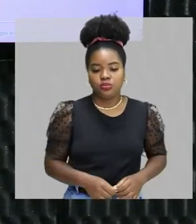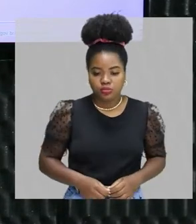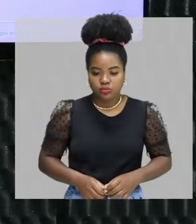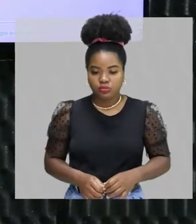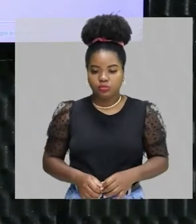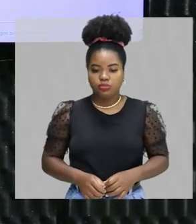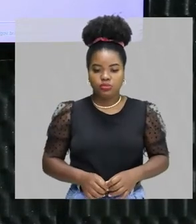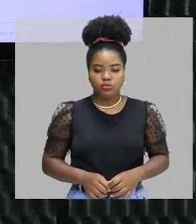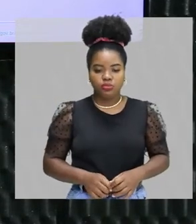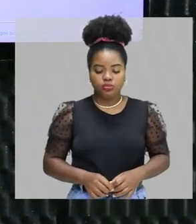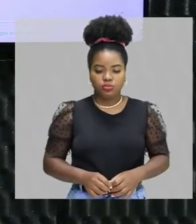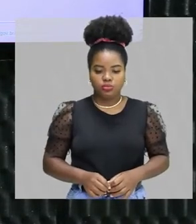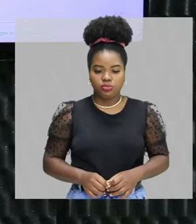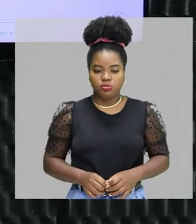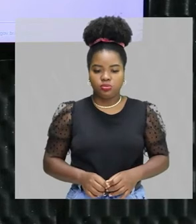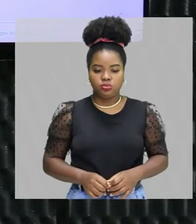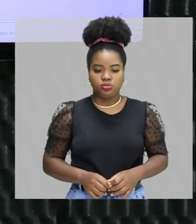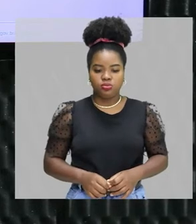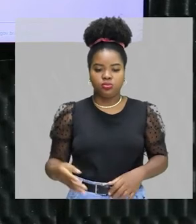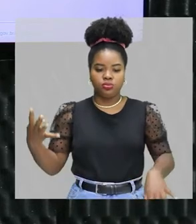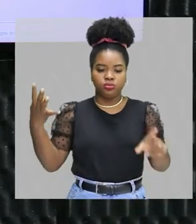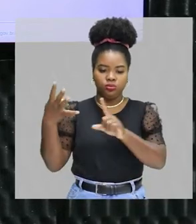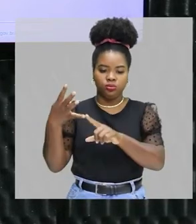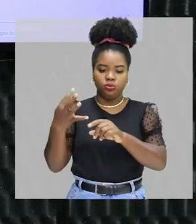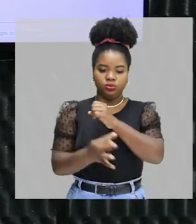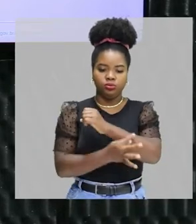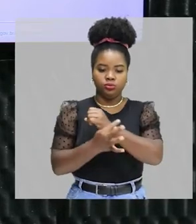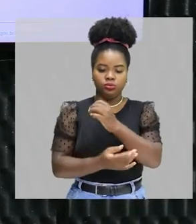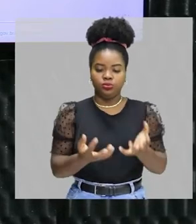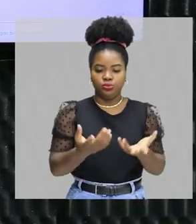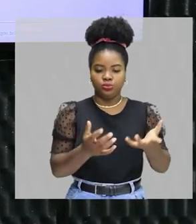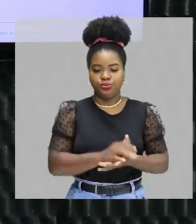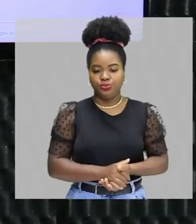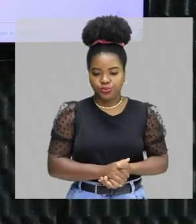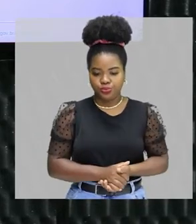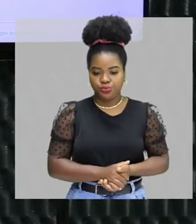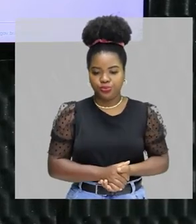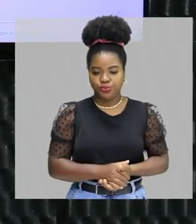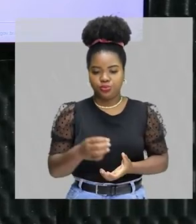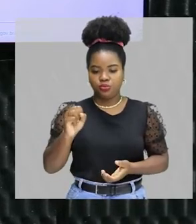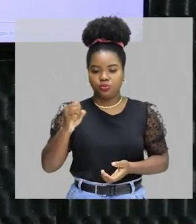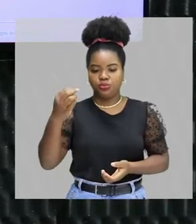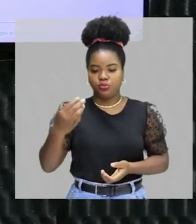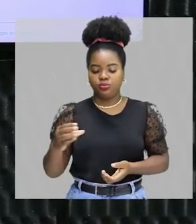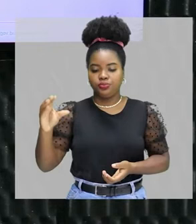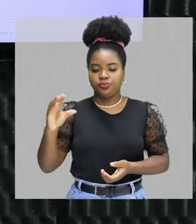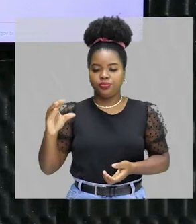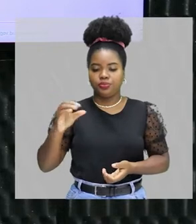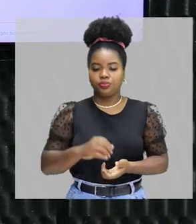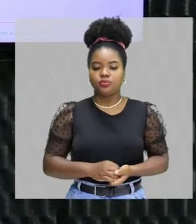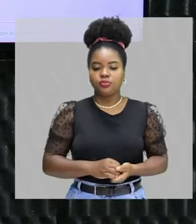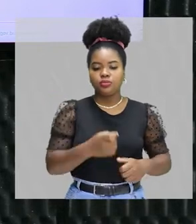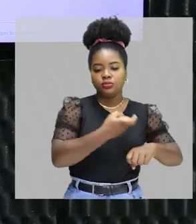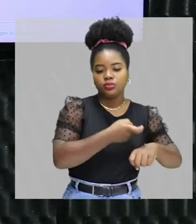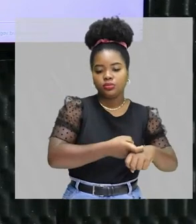,9 gramas por ml. Temperatura de fusão, menos 83 graus Celsius. Fusão, passagem do estado